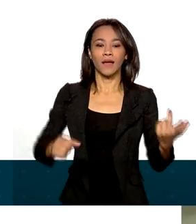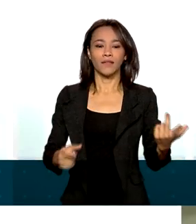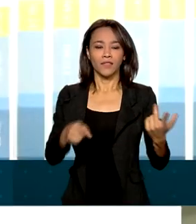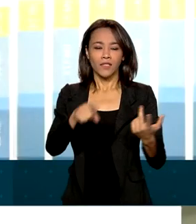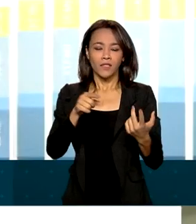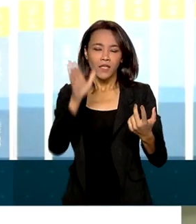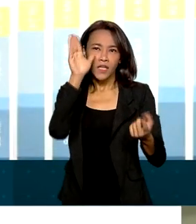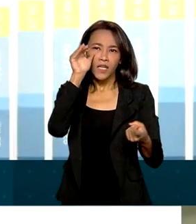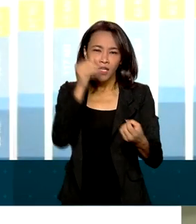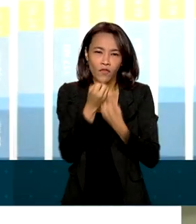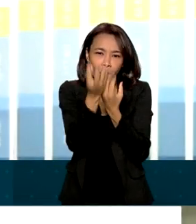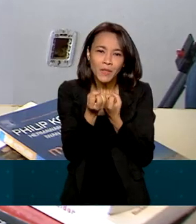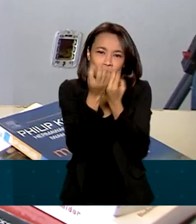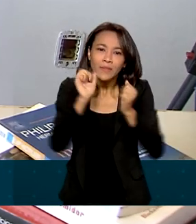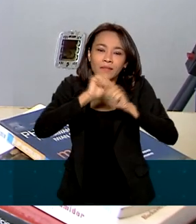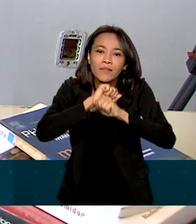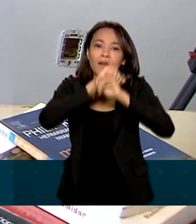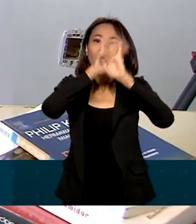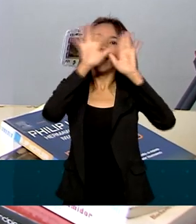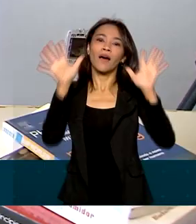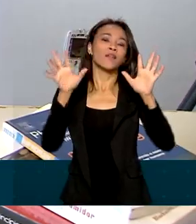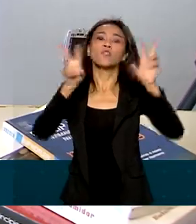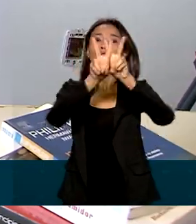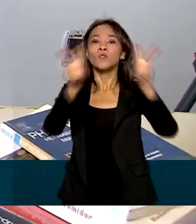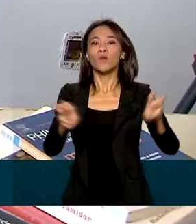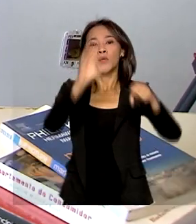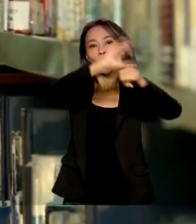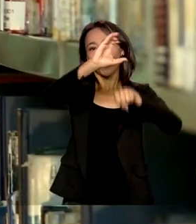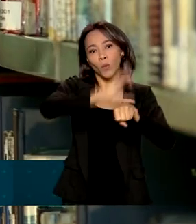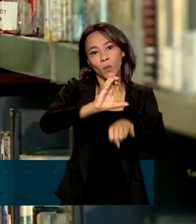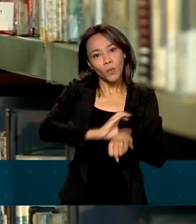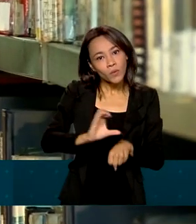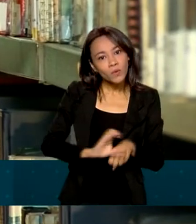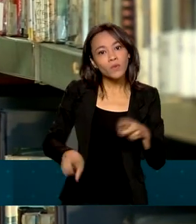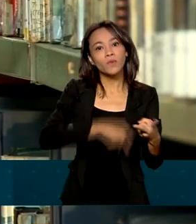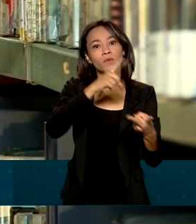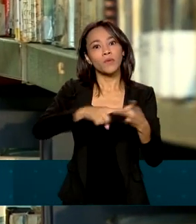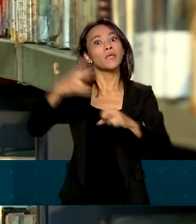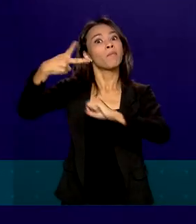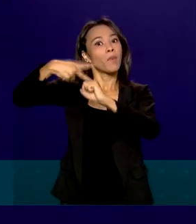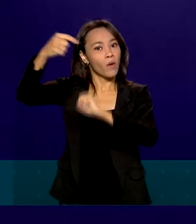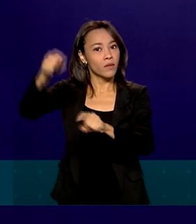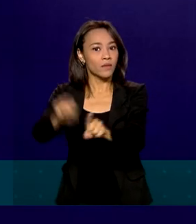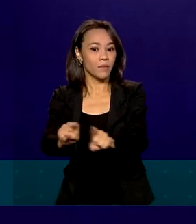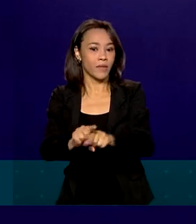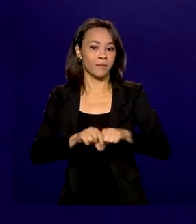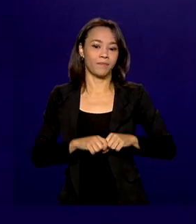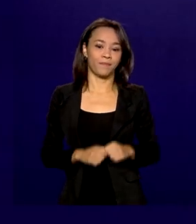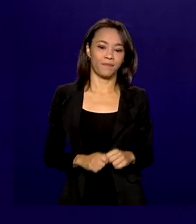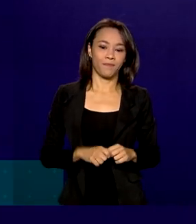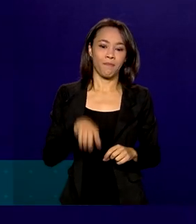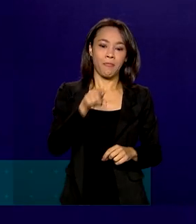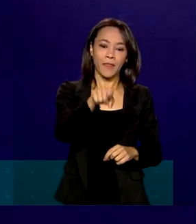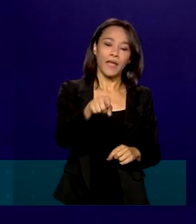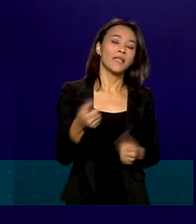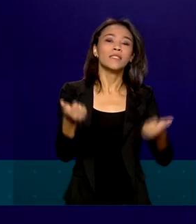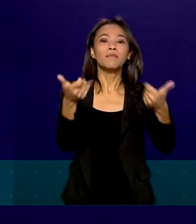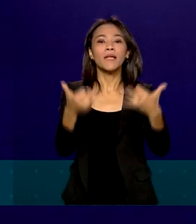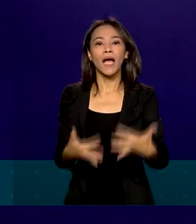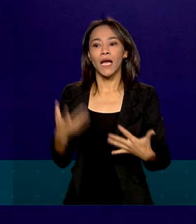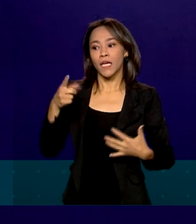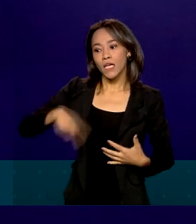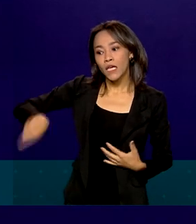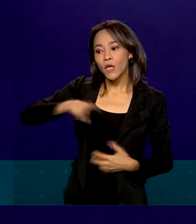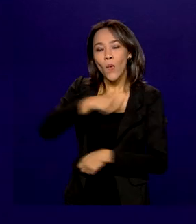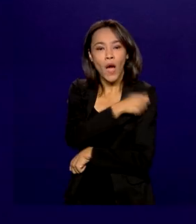práticas e transparentes dos cursos de graduação e de pós-graduação. Um link onde o aluno vai poder entrar